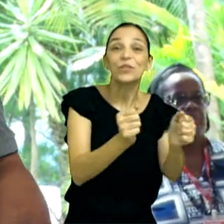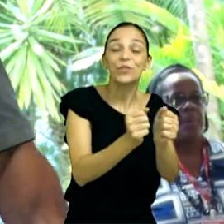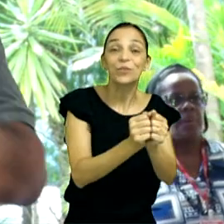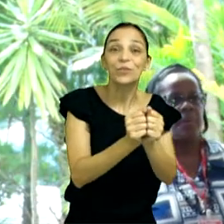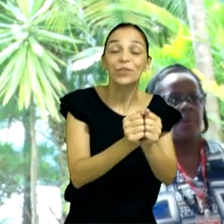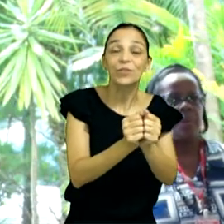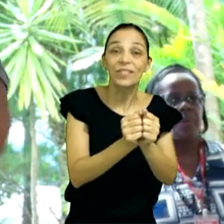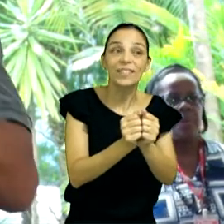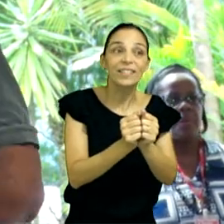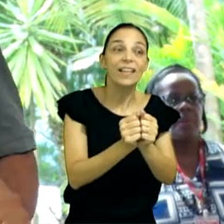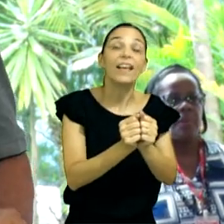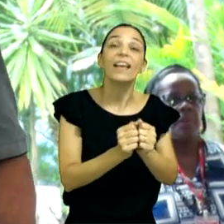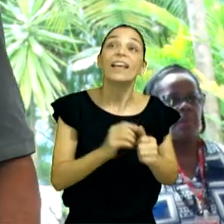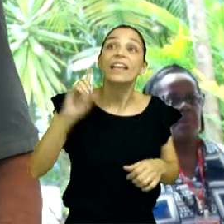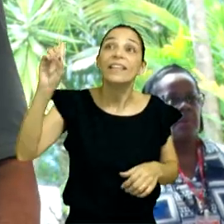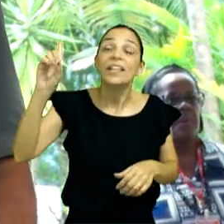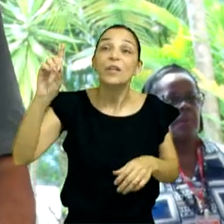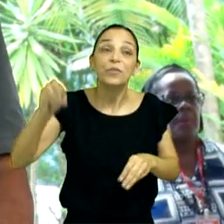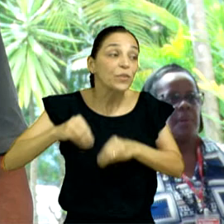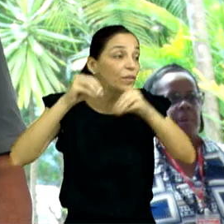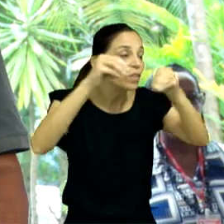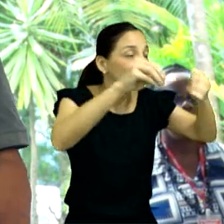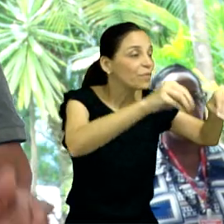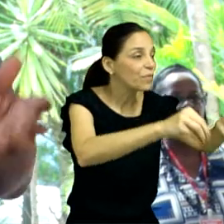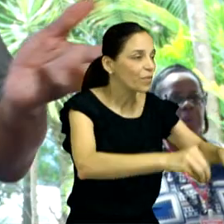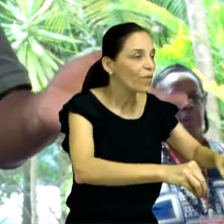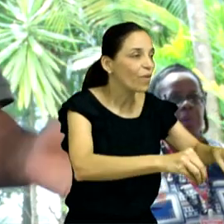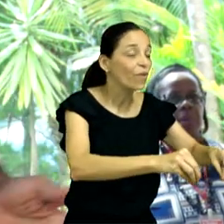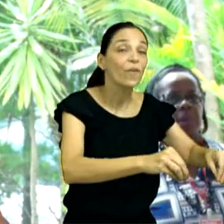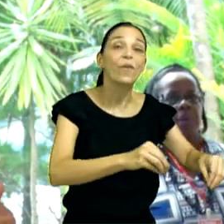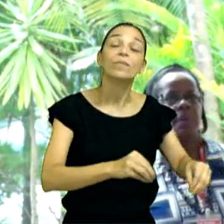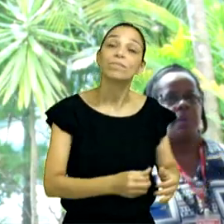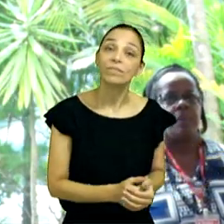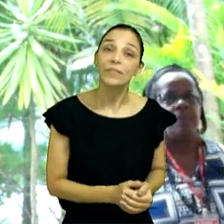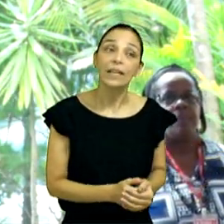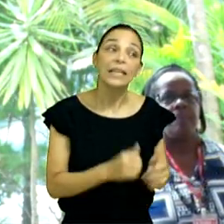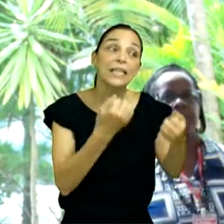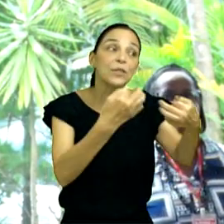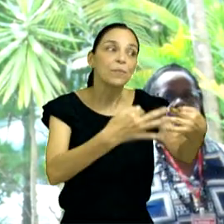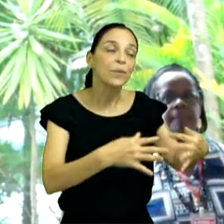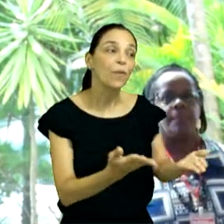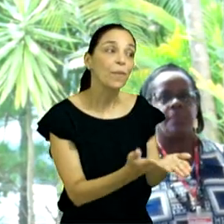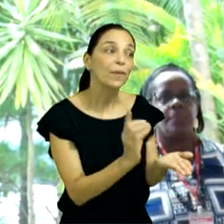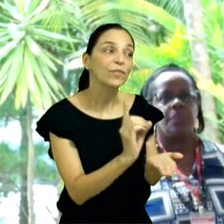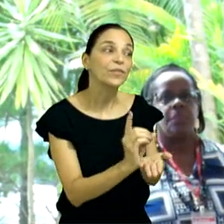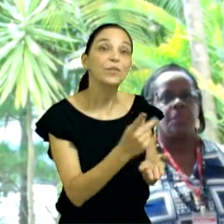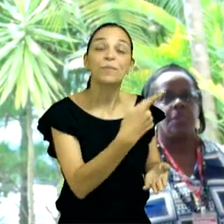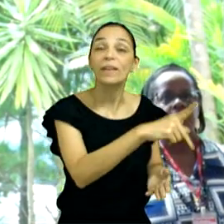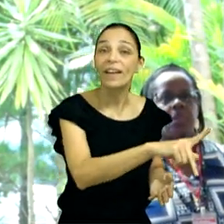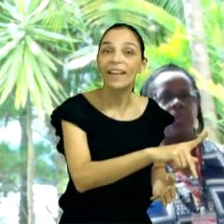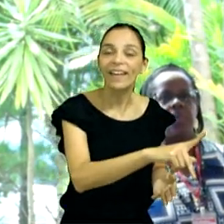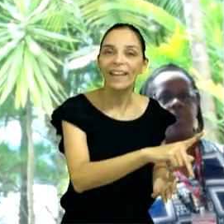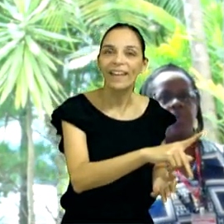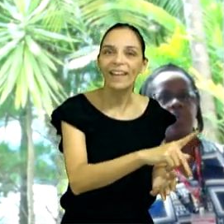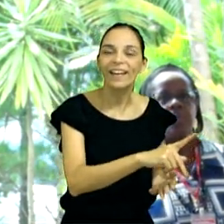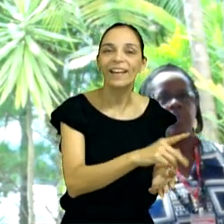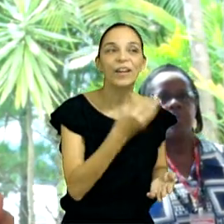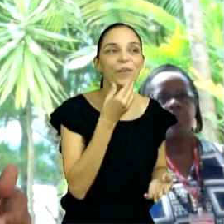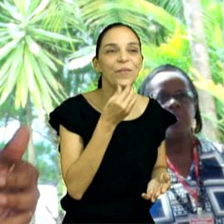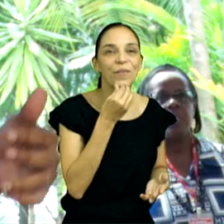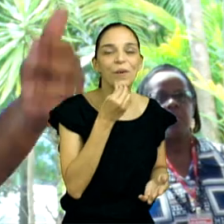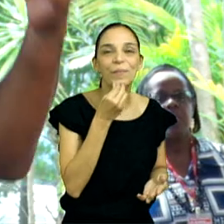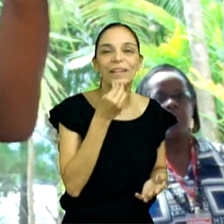oportunidade para dizer, você entende o que você está lendo? Ele disse, ninguém me explica, como é que eu vou entender? E aí ele explicou ali, como Jesus veio,